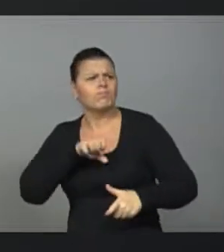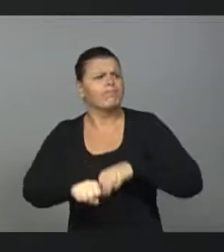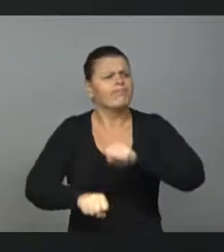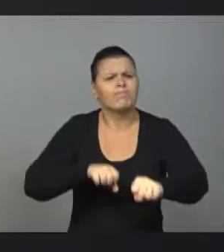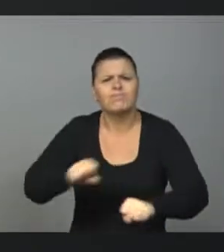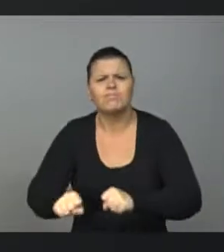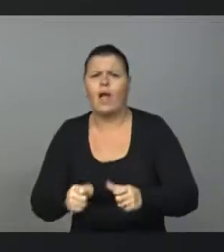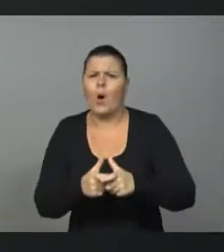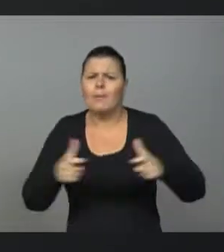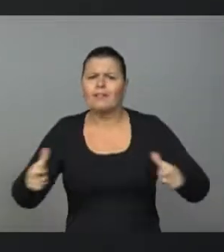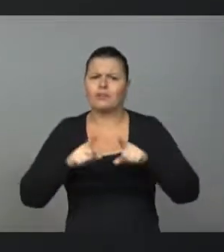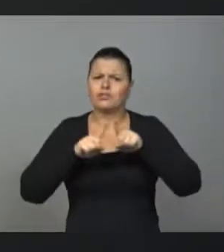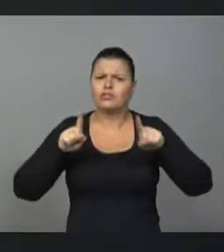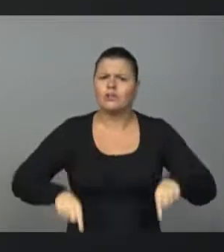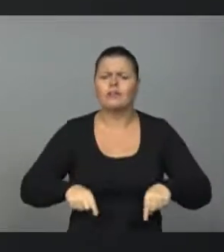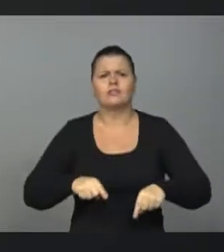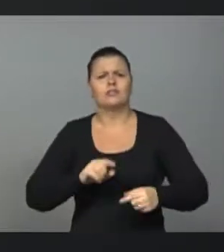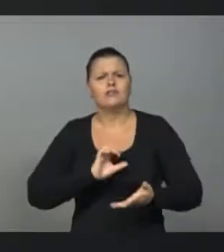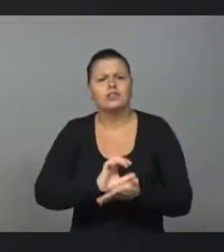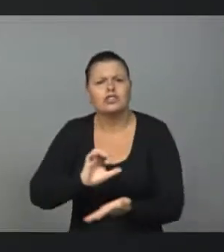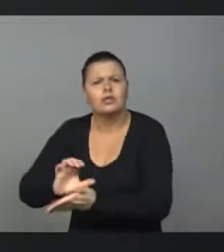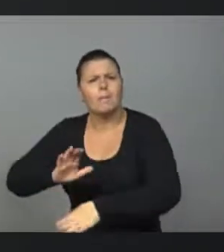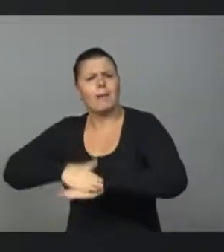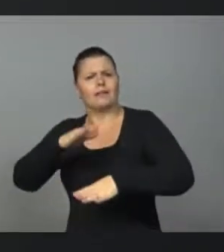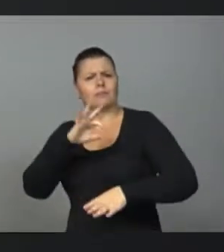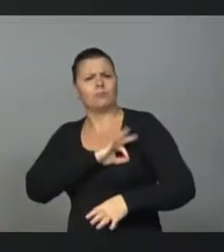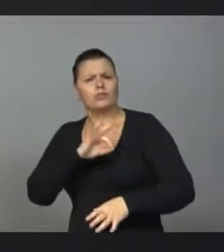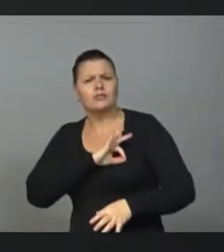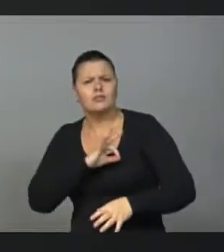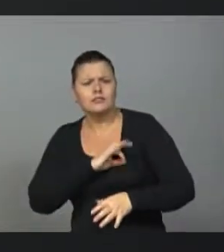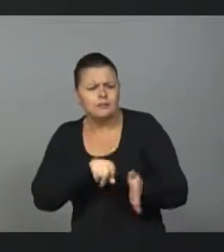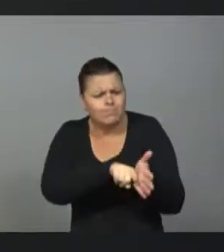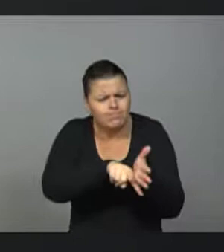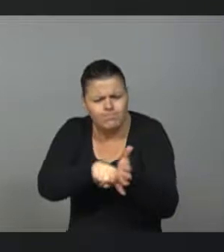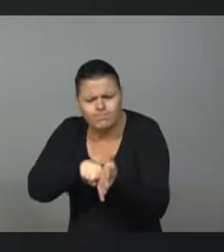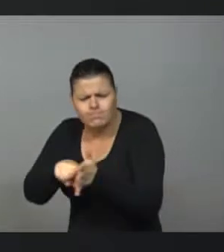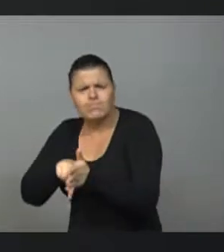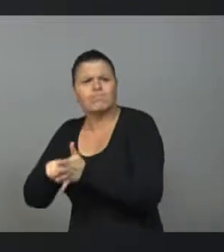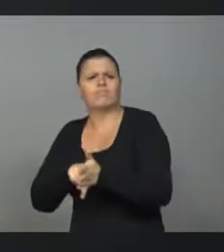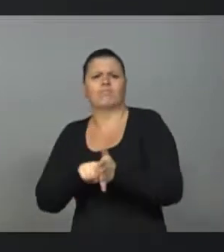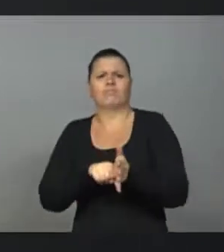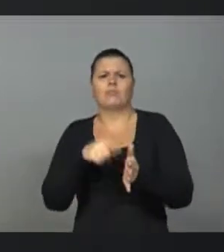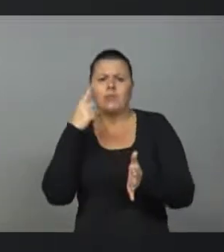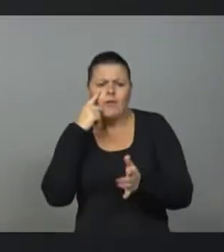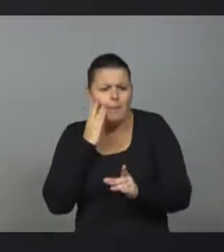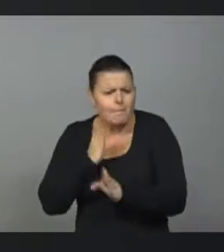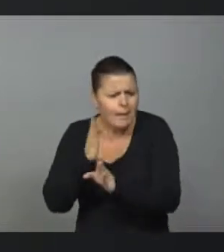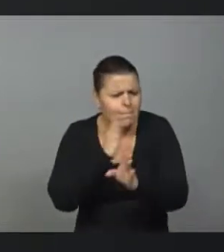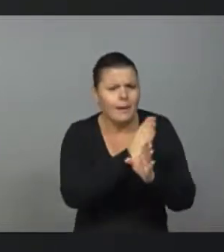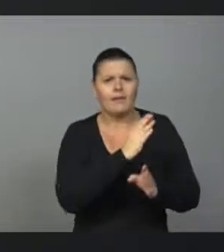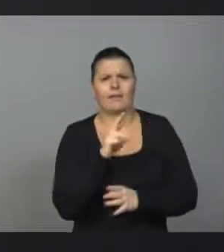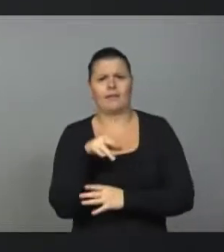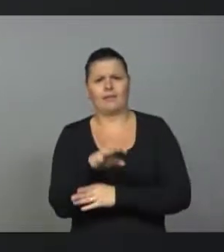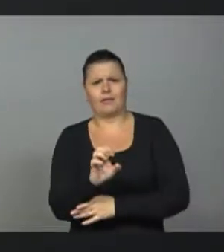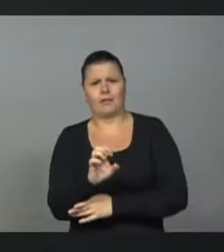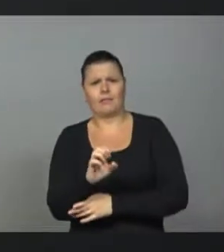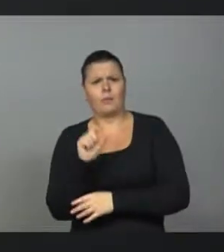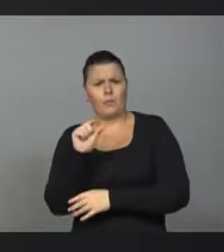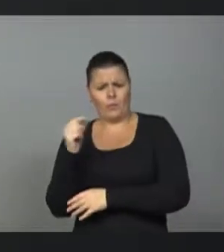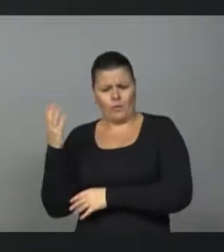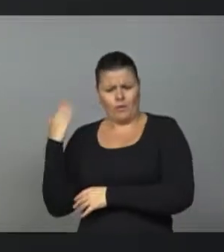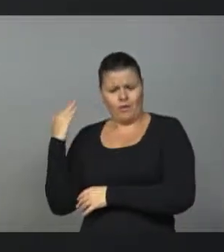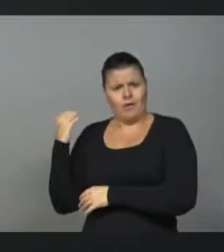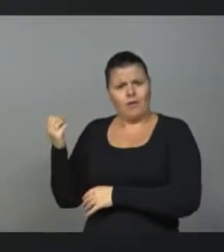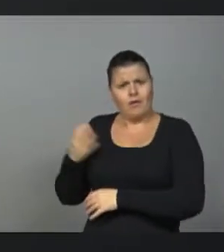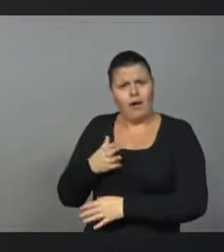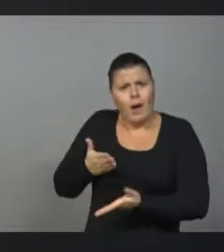investir na polícia judiciária, na polícia científica, para melhorar a qualidade dos inquéritos e para melhorar o grau de elucidação de crimes. A recente aprovação da lei de incentivo